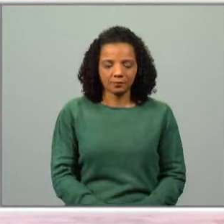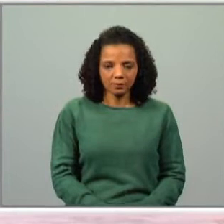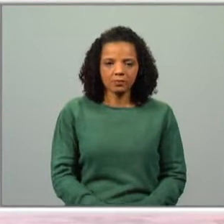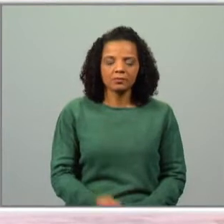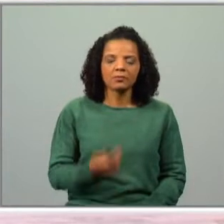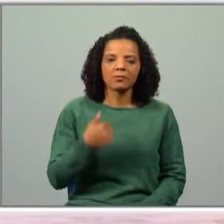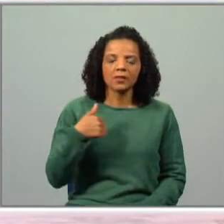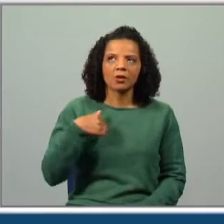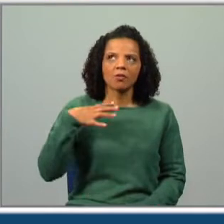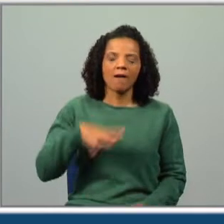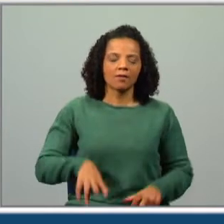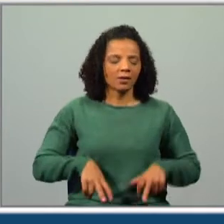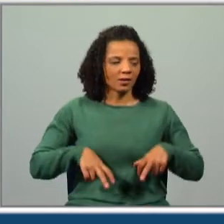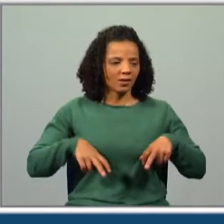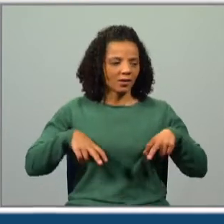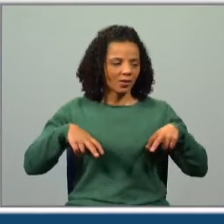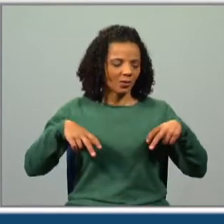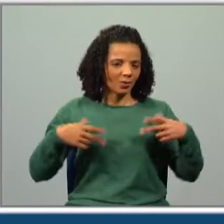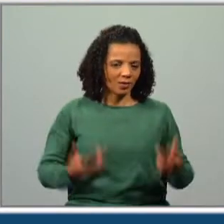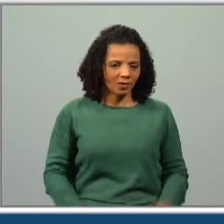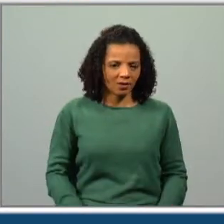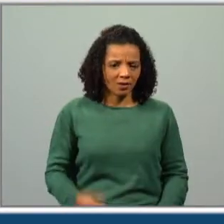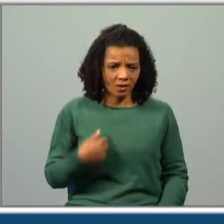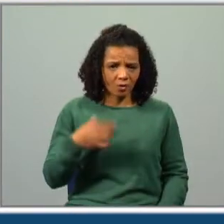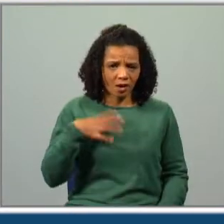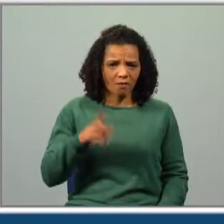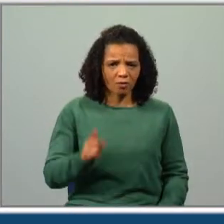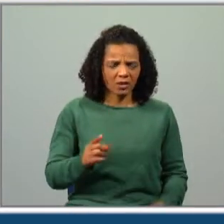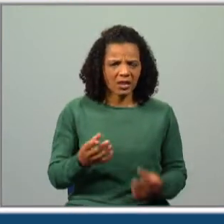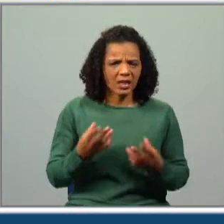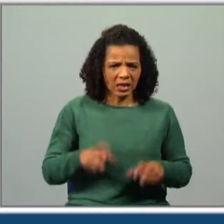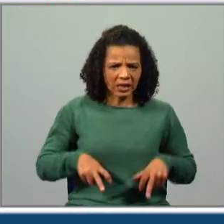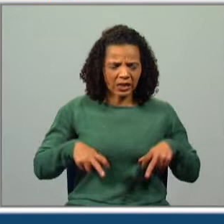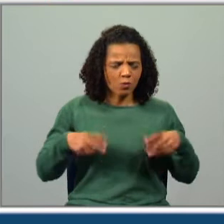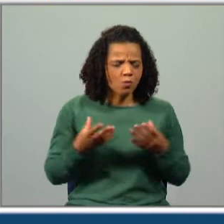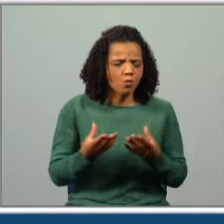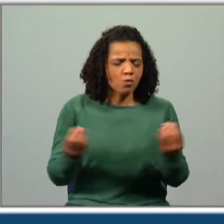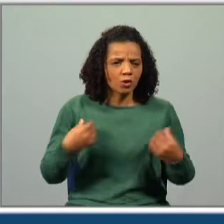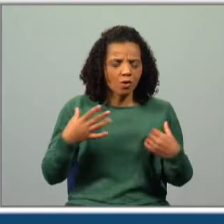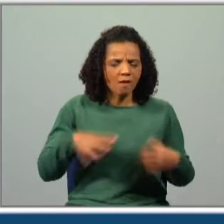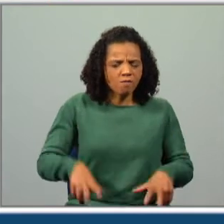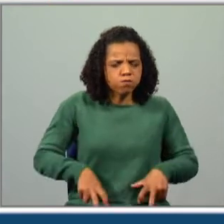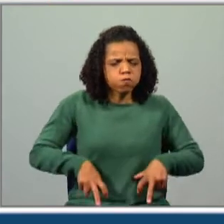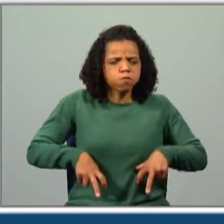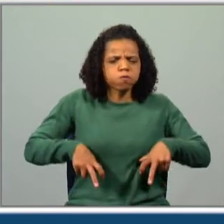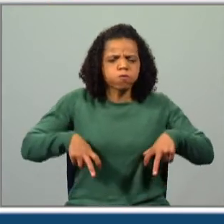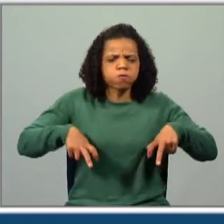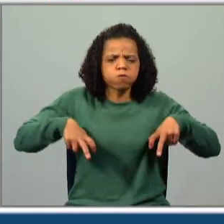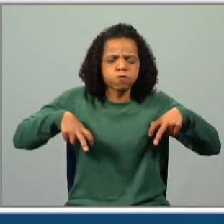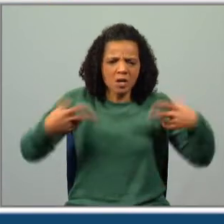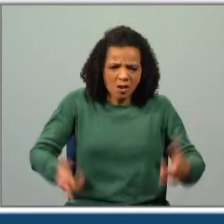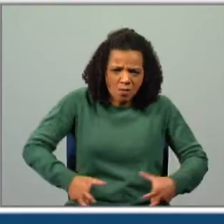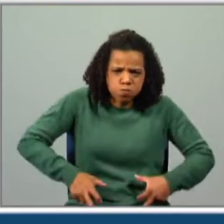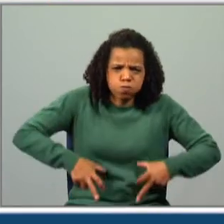Eu quero ser rico. Eu quero ser muito rico. Eu quero ser riquíssimo. Eu quero ser